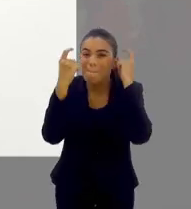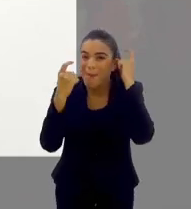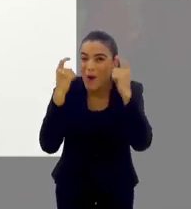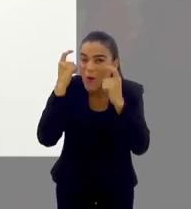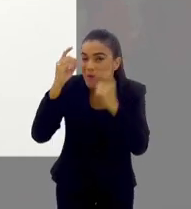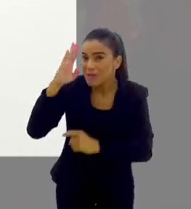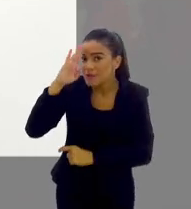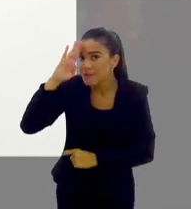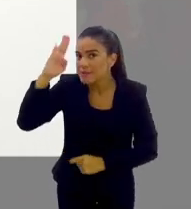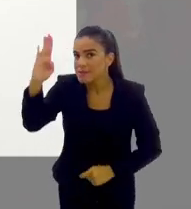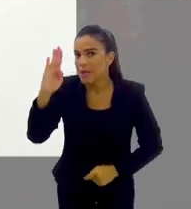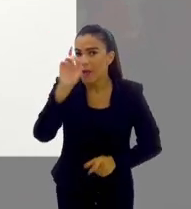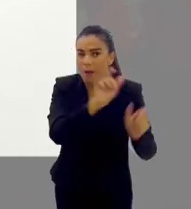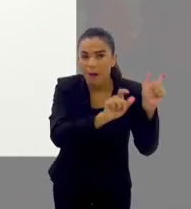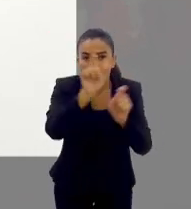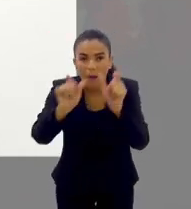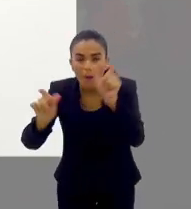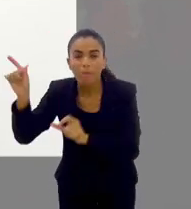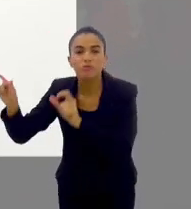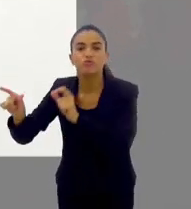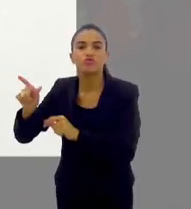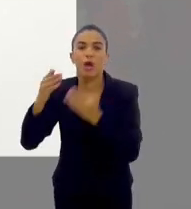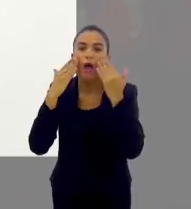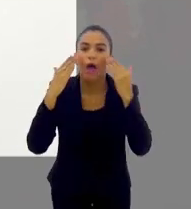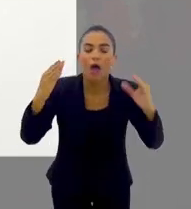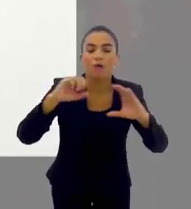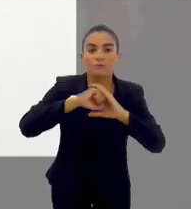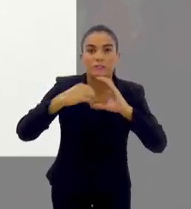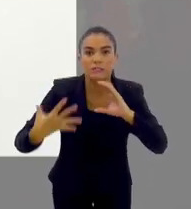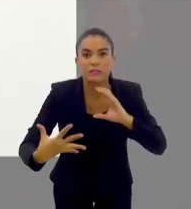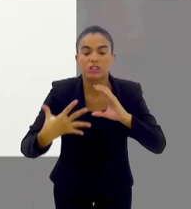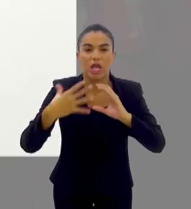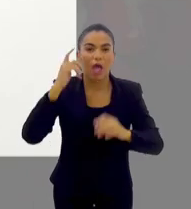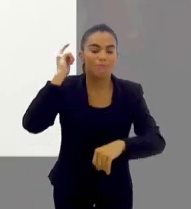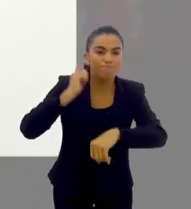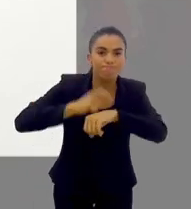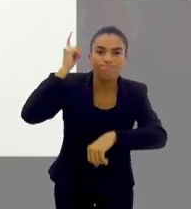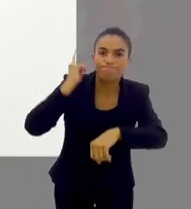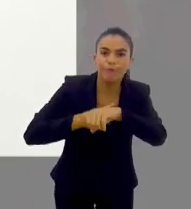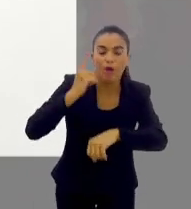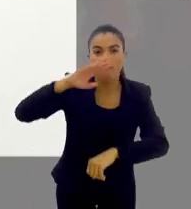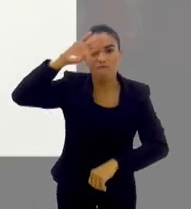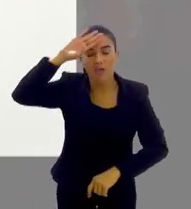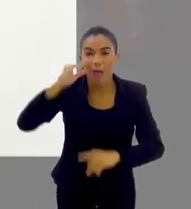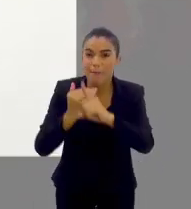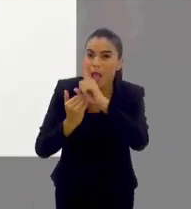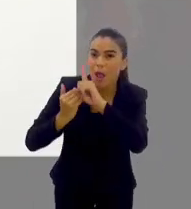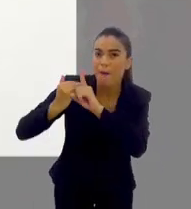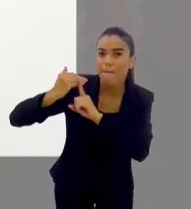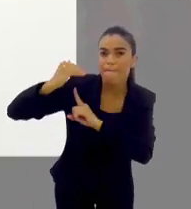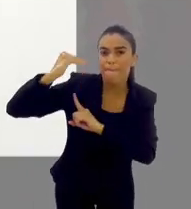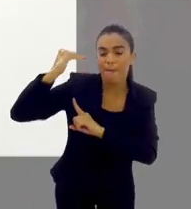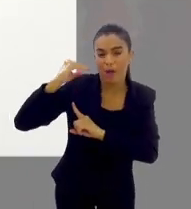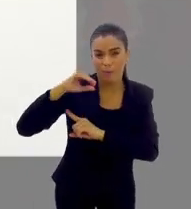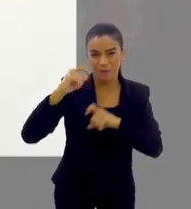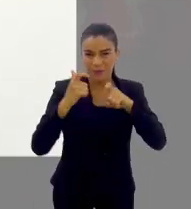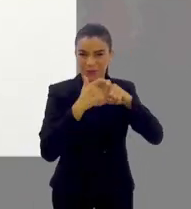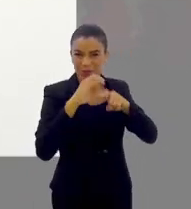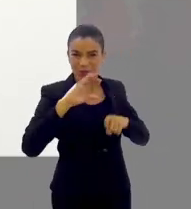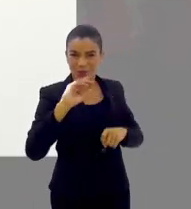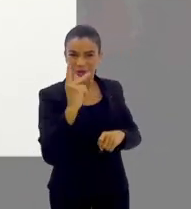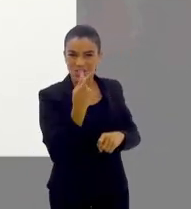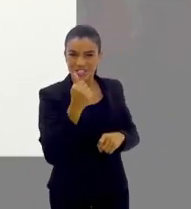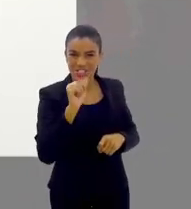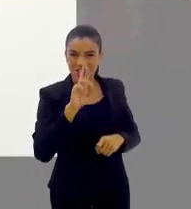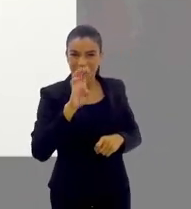grande preocupação são aqueles que já se manifestam com sintomas mais proeminentes, uma febre mais intensa, como o Dr. Charbel